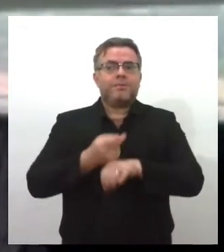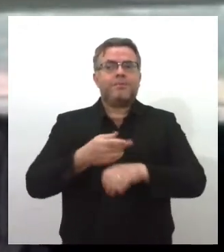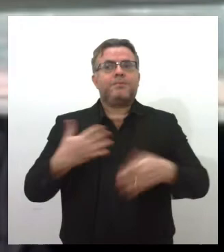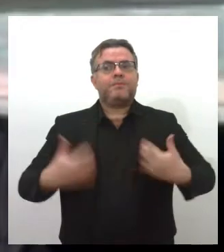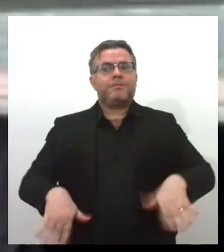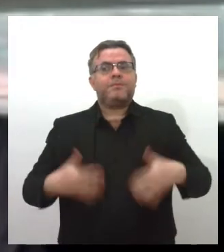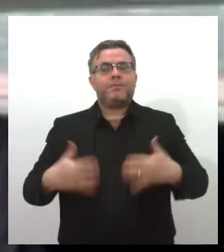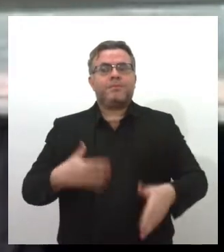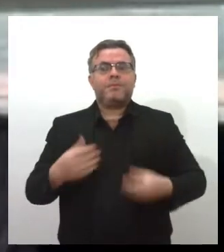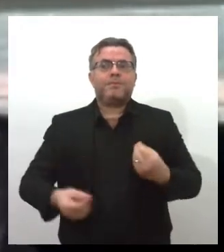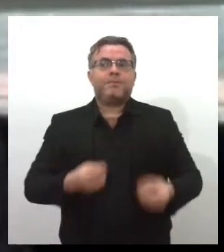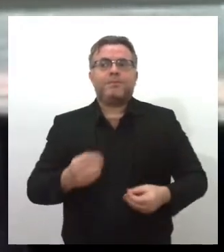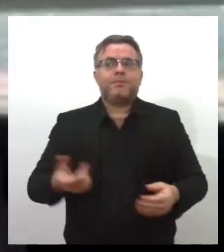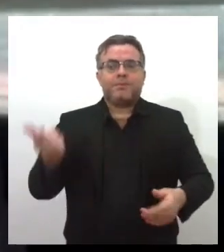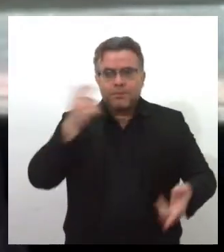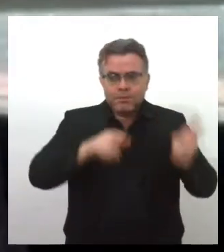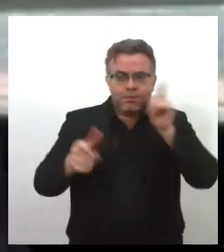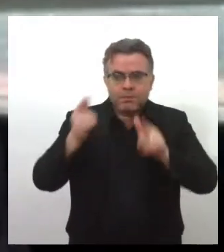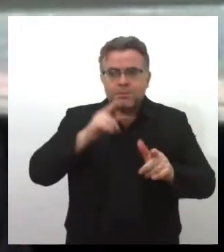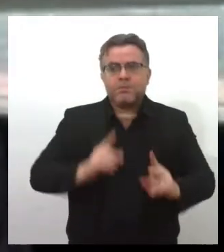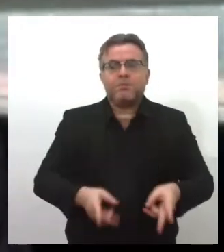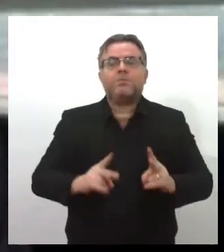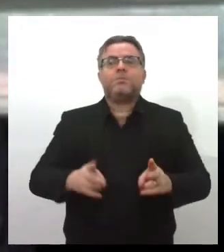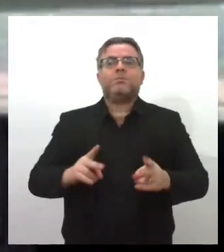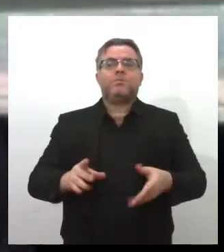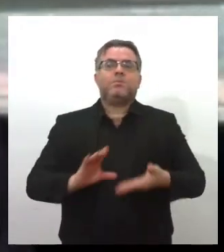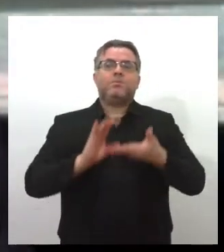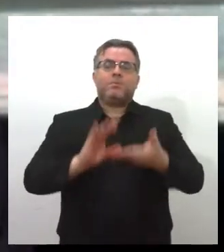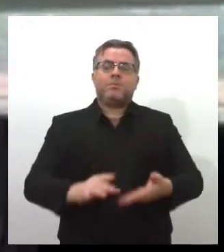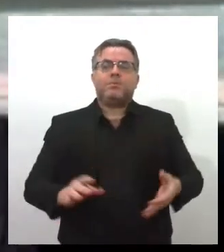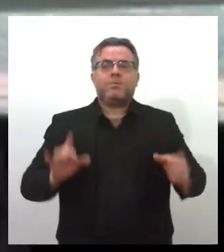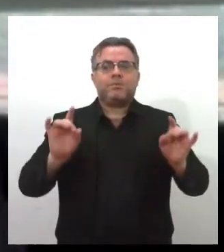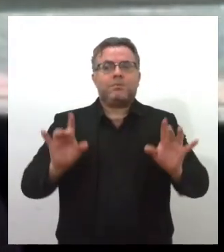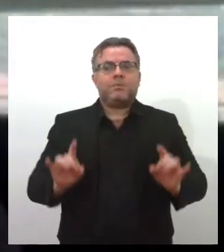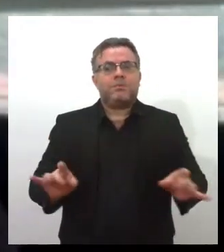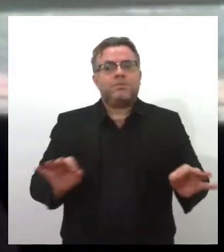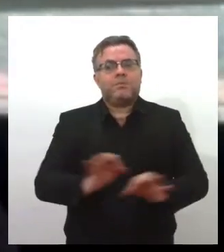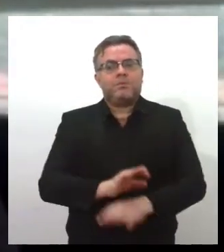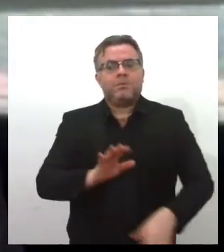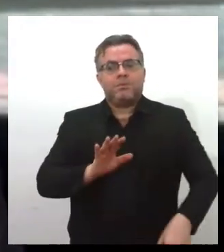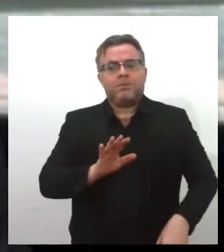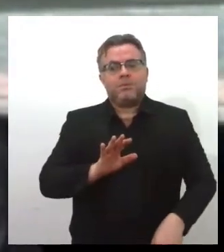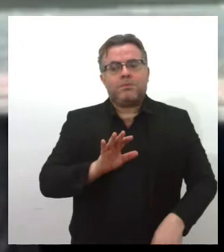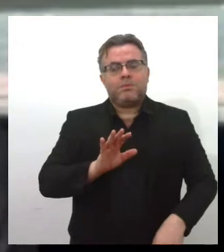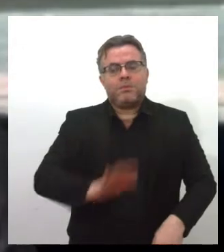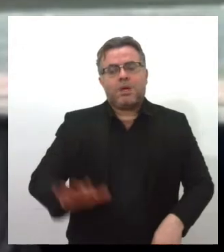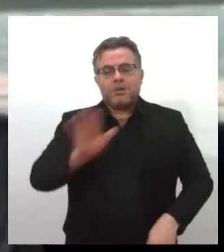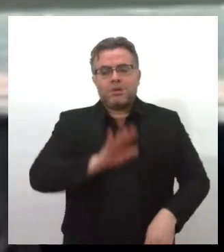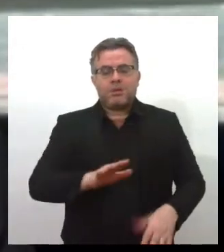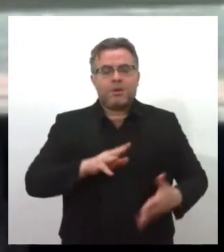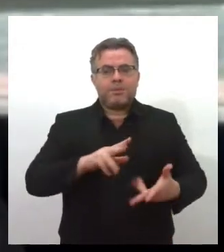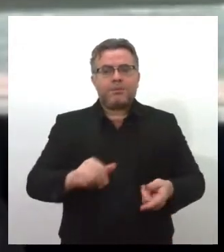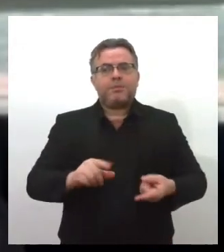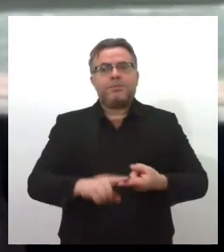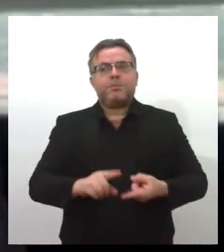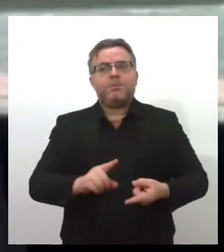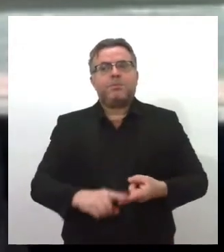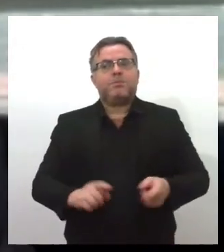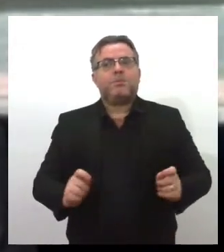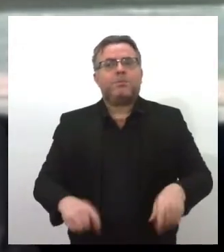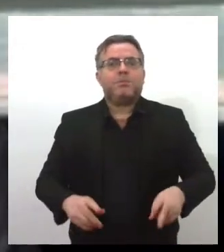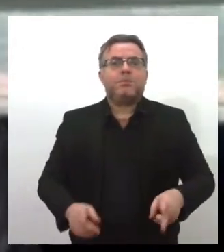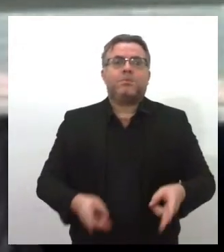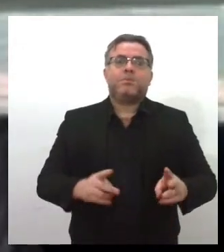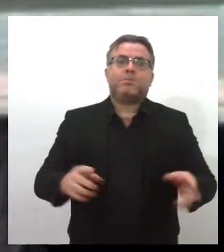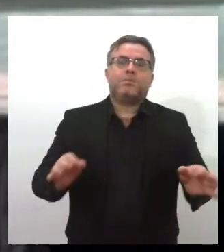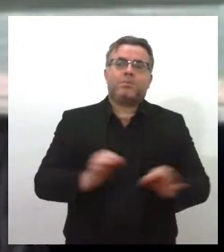conquistas em colocação, em destaque a nível nacional e internacional, inclusive. Isso também junta com o